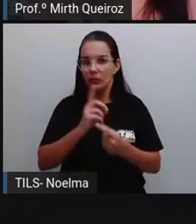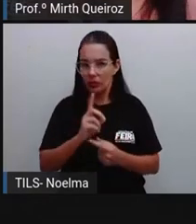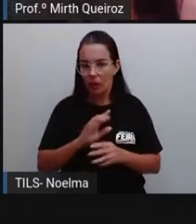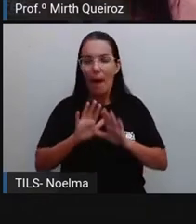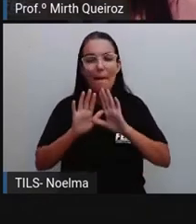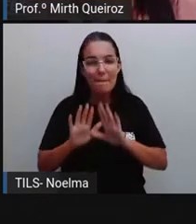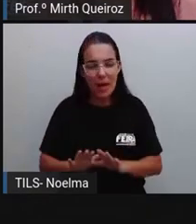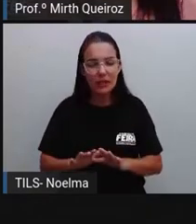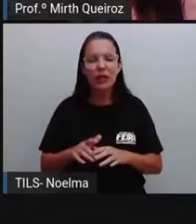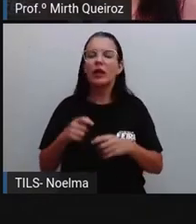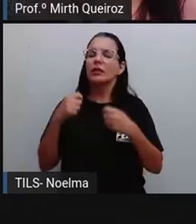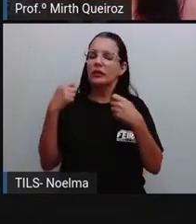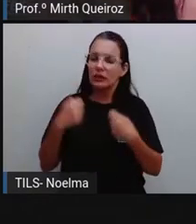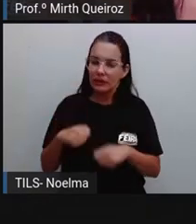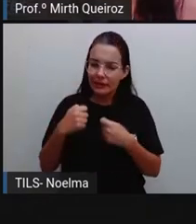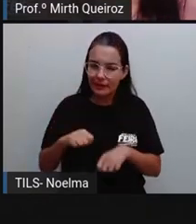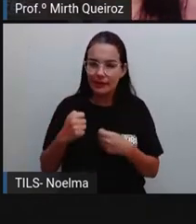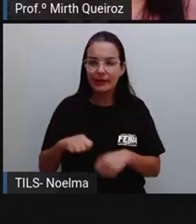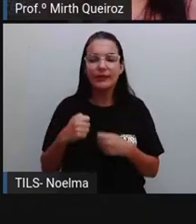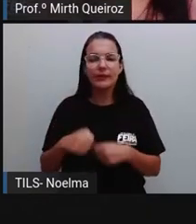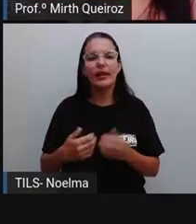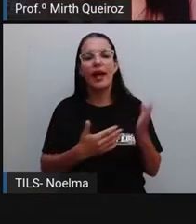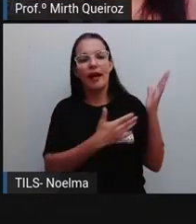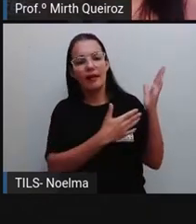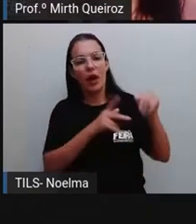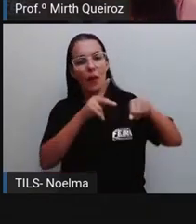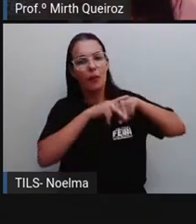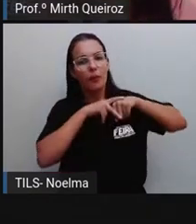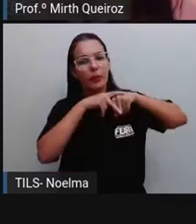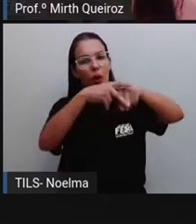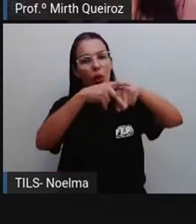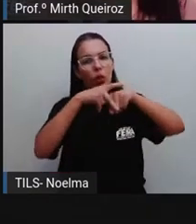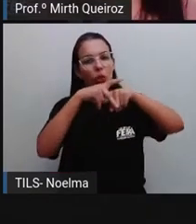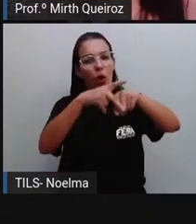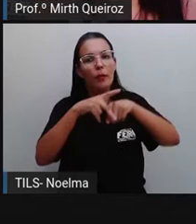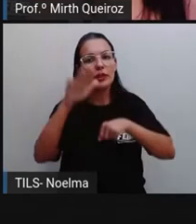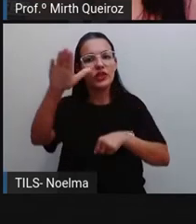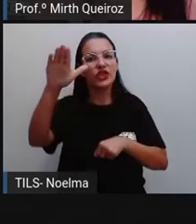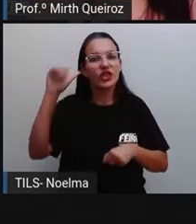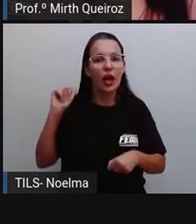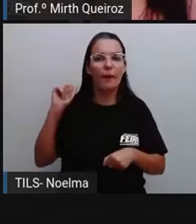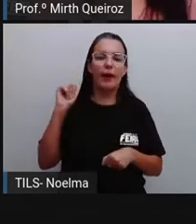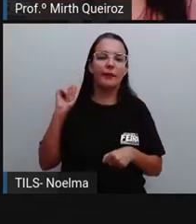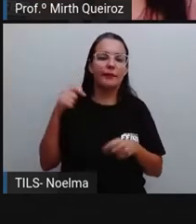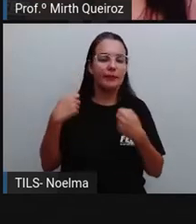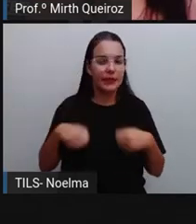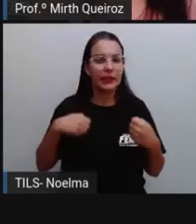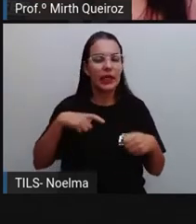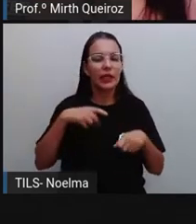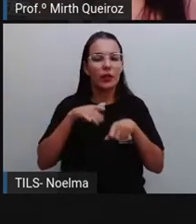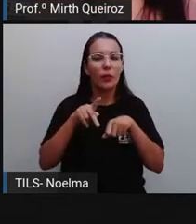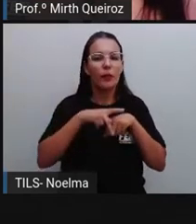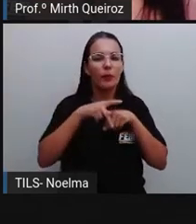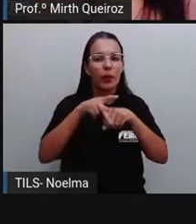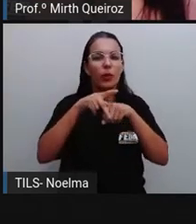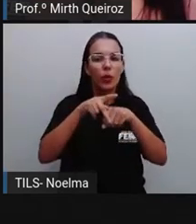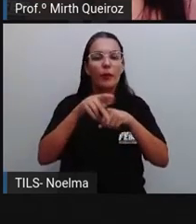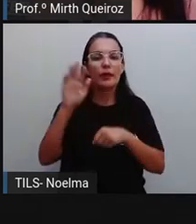Querido João, querida Maria, olá, Maria. A gente é direto, né? Para falar aí.